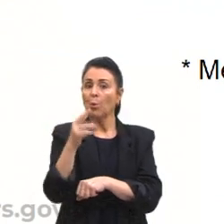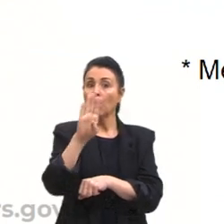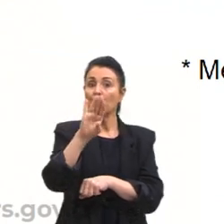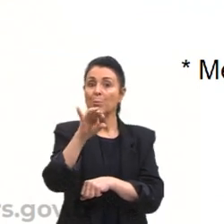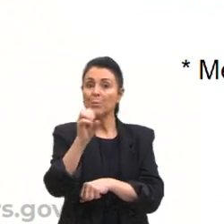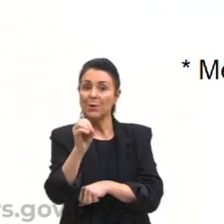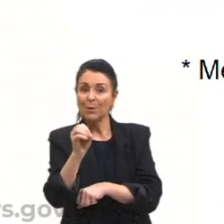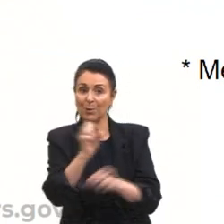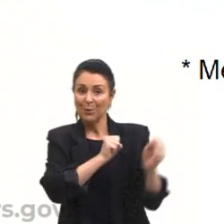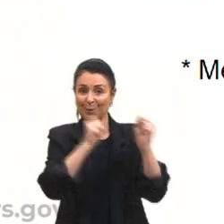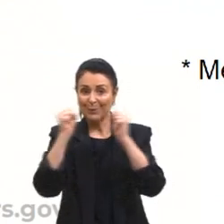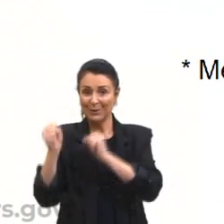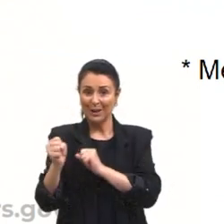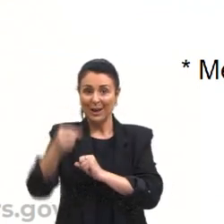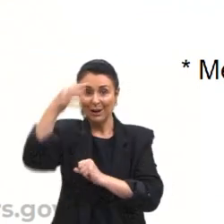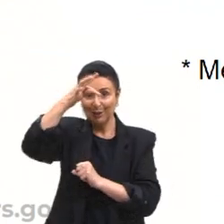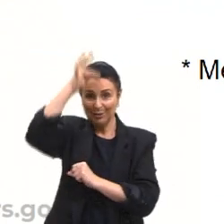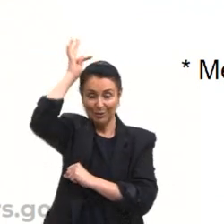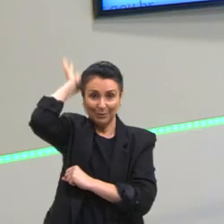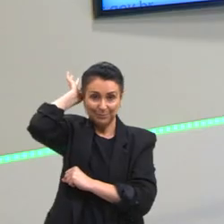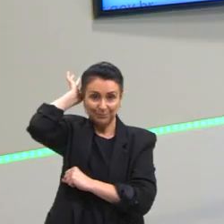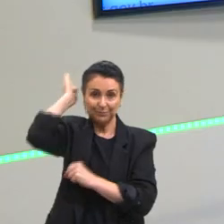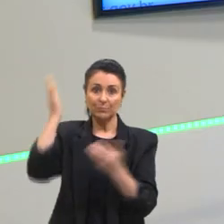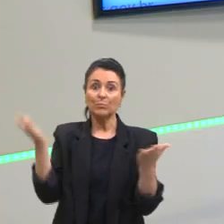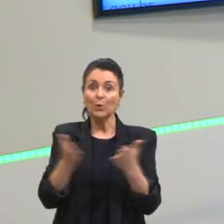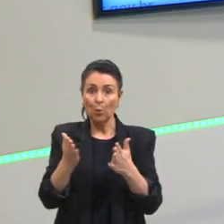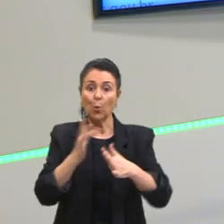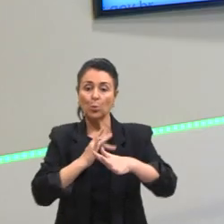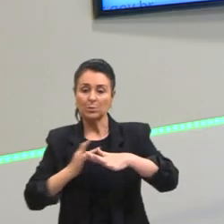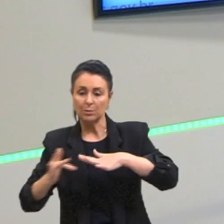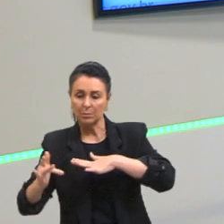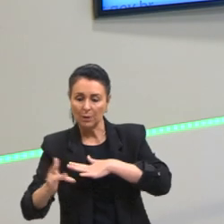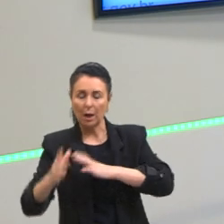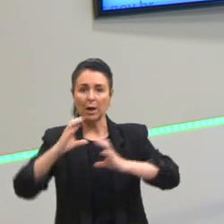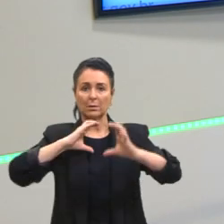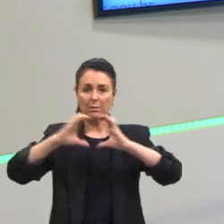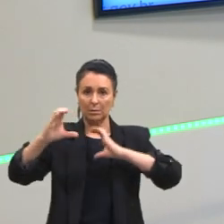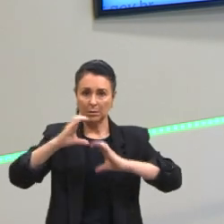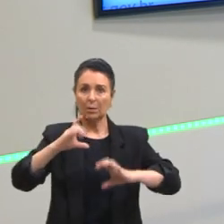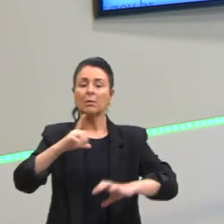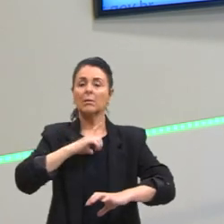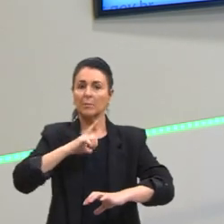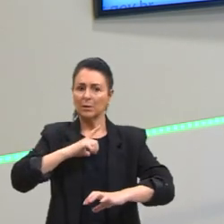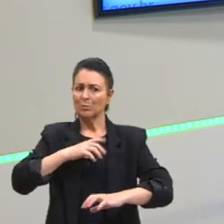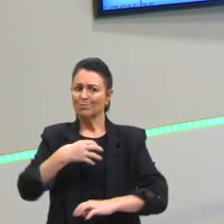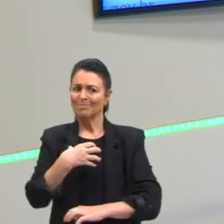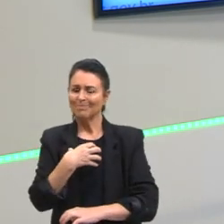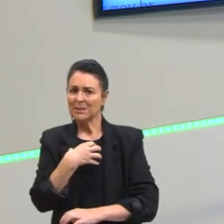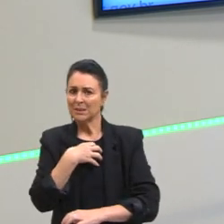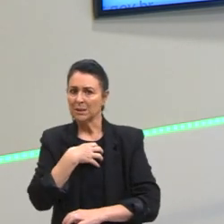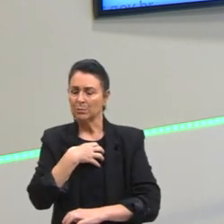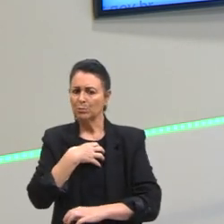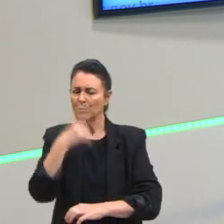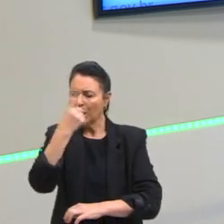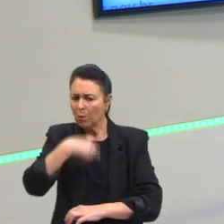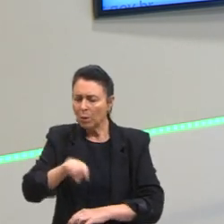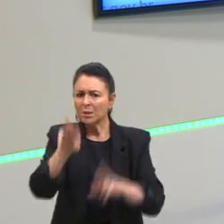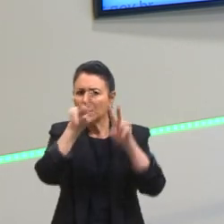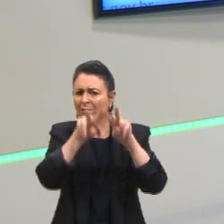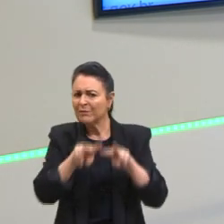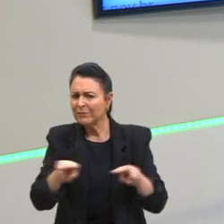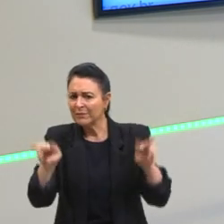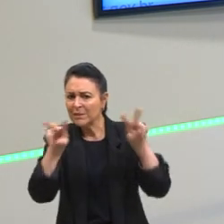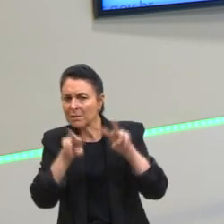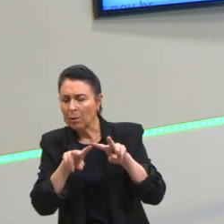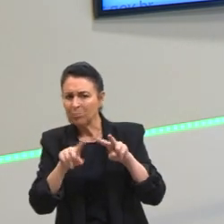eu trago as redes sociais hoje, os meios de comunicação e as redes sociais como também uma forma de uma outra visão, de